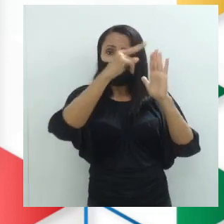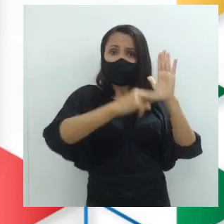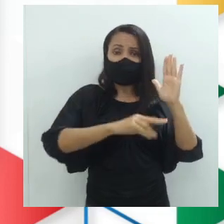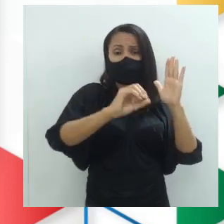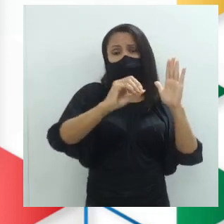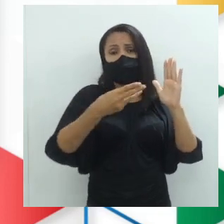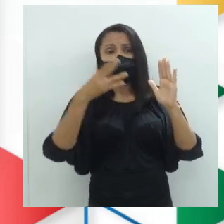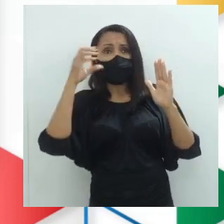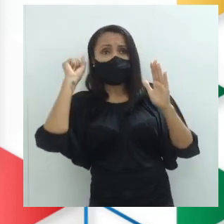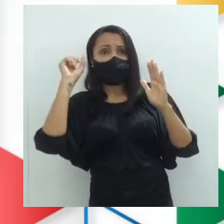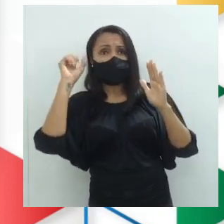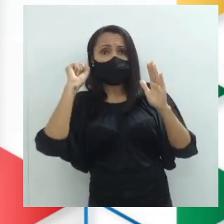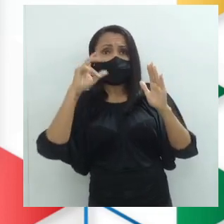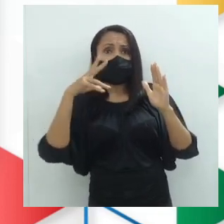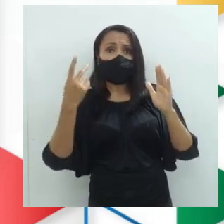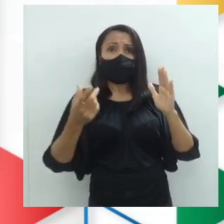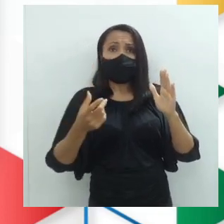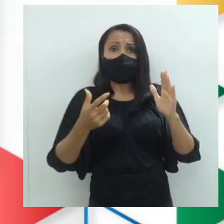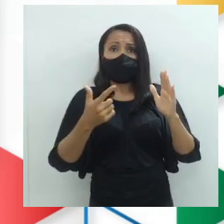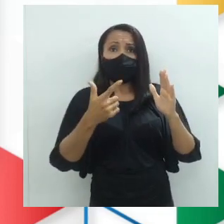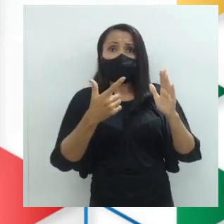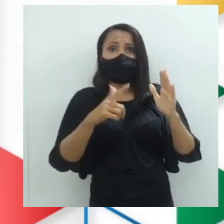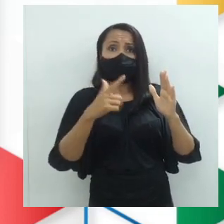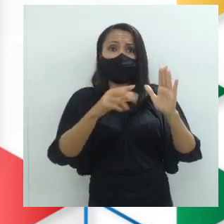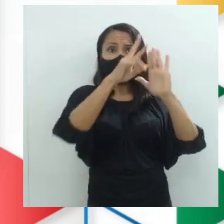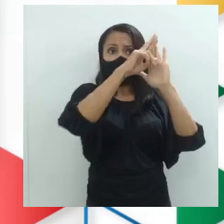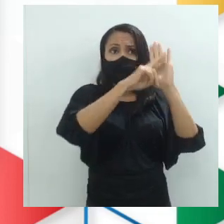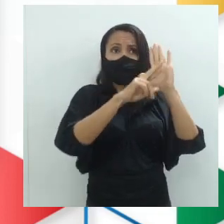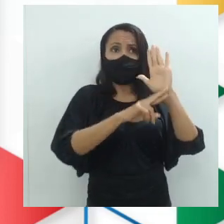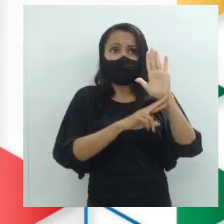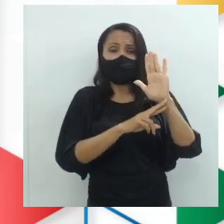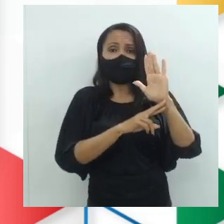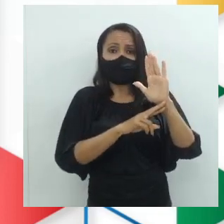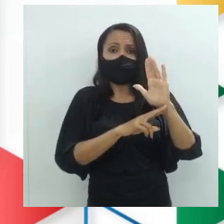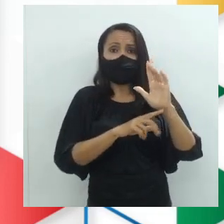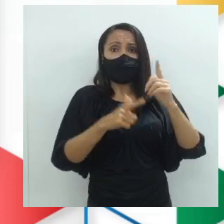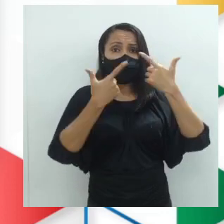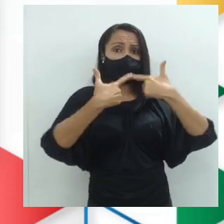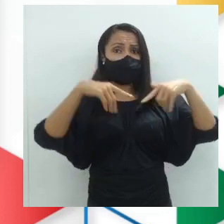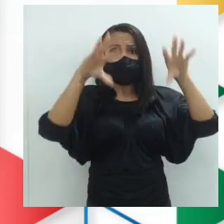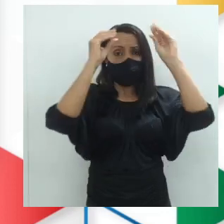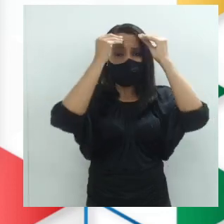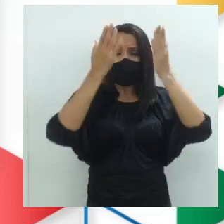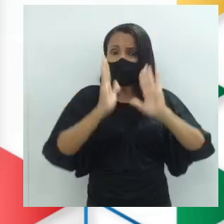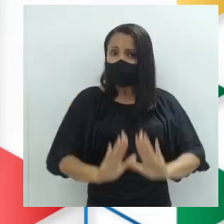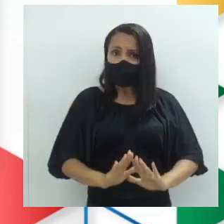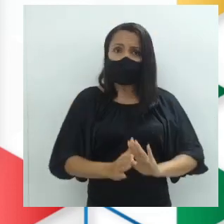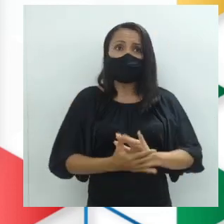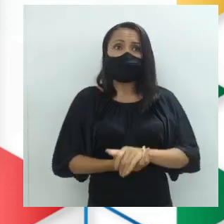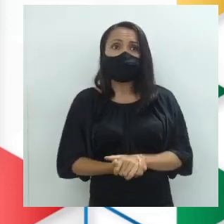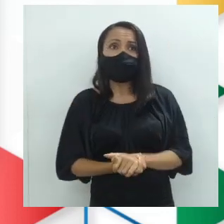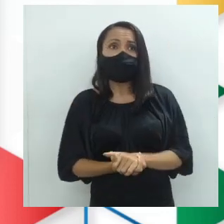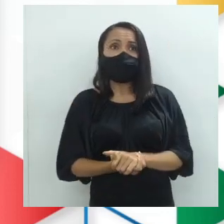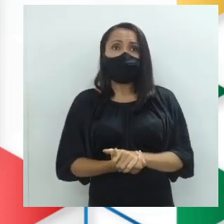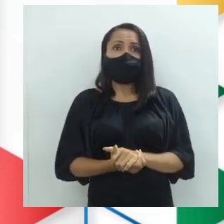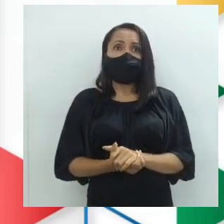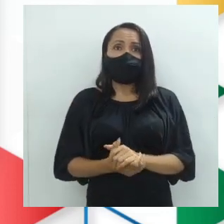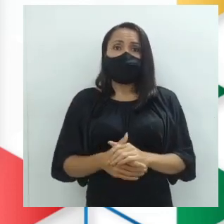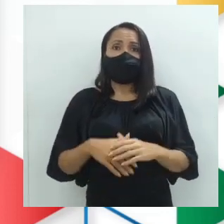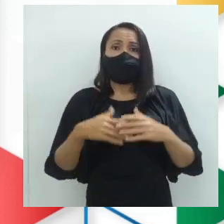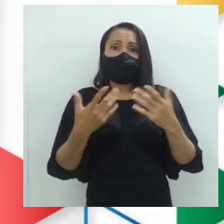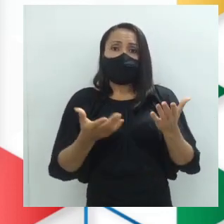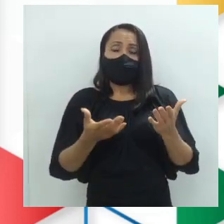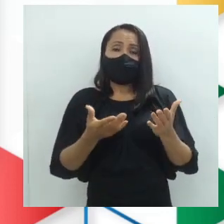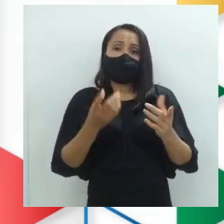Não há marcas linguísticas. Muitas vezes subentendido, subentendido, não tem marco, pressuposto. Você encontra uma